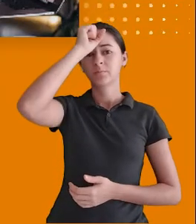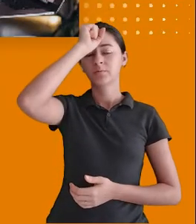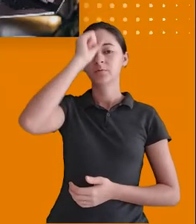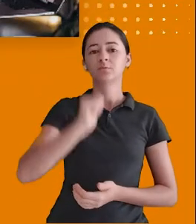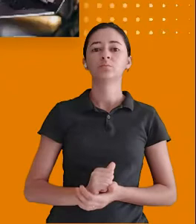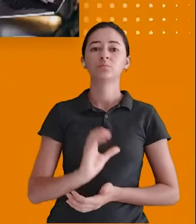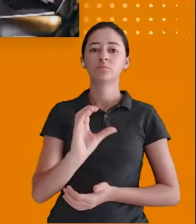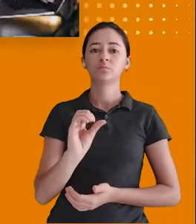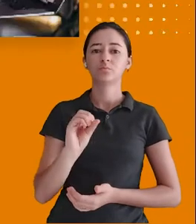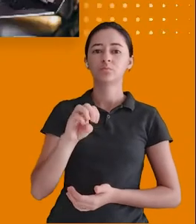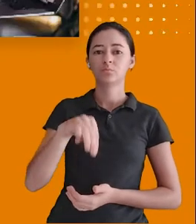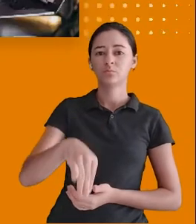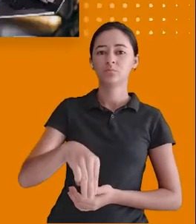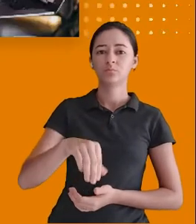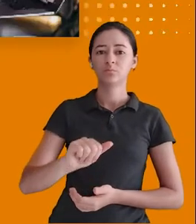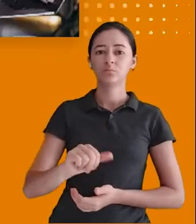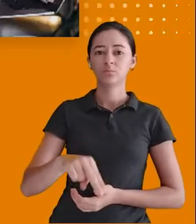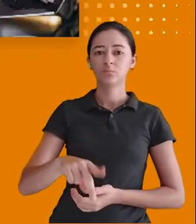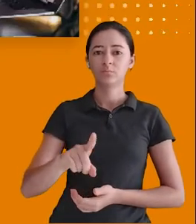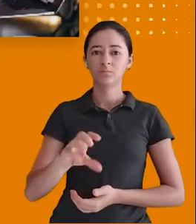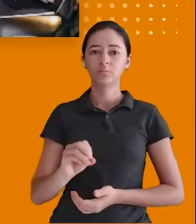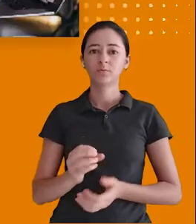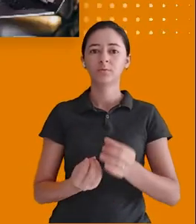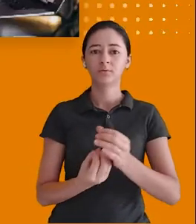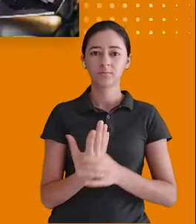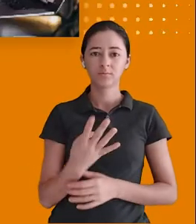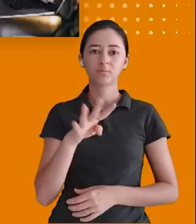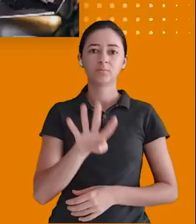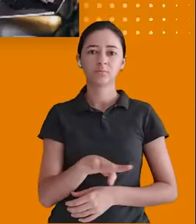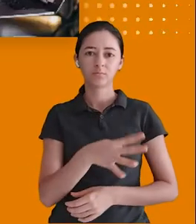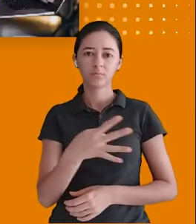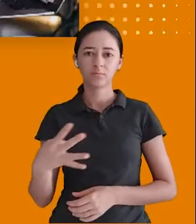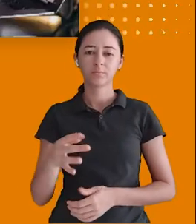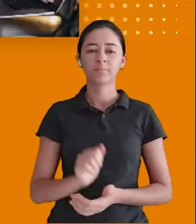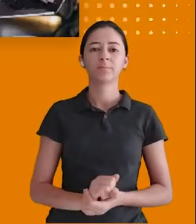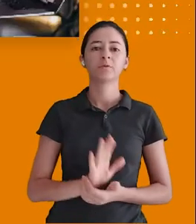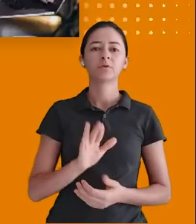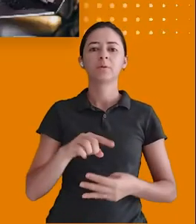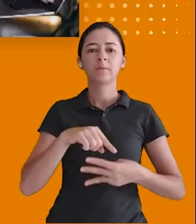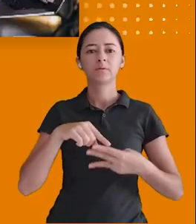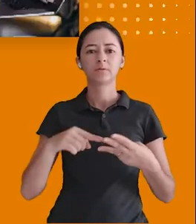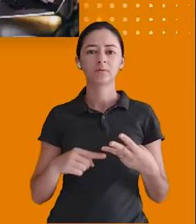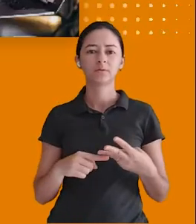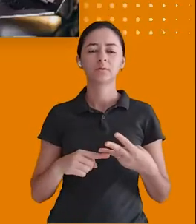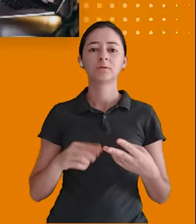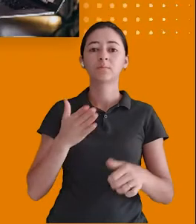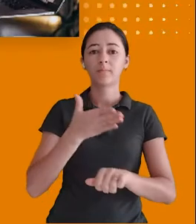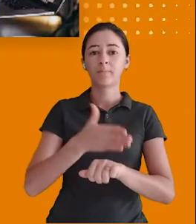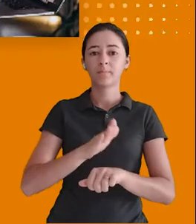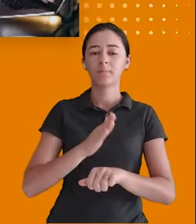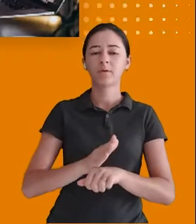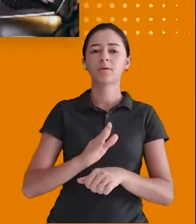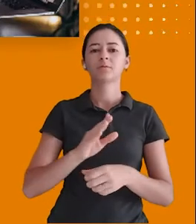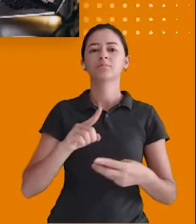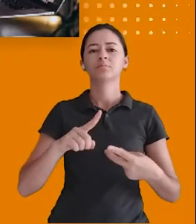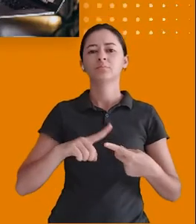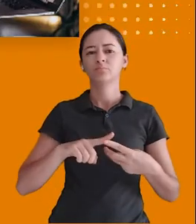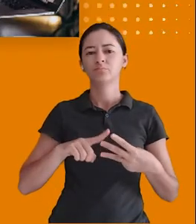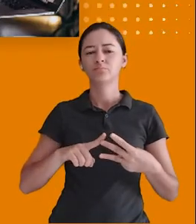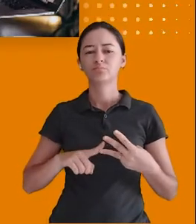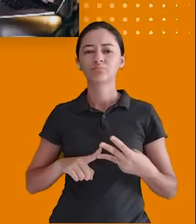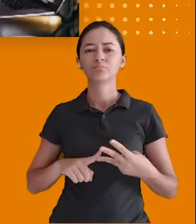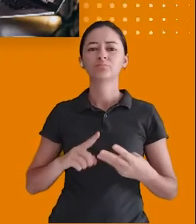Praticamos bastante, praticamos em 3 bancos de dados diferentes Tivemos visões